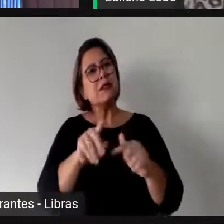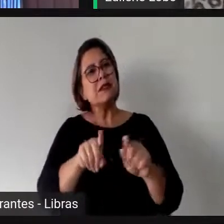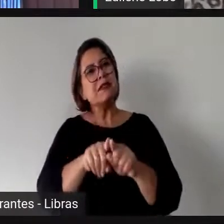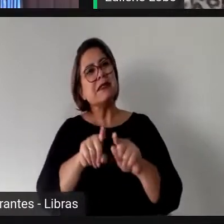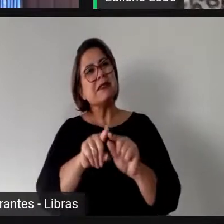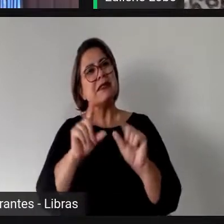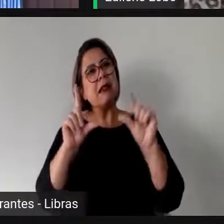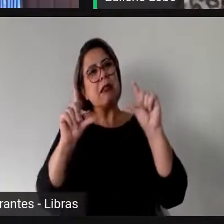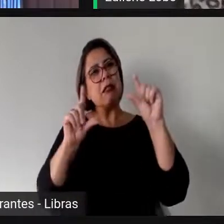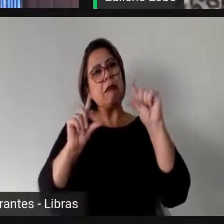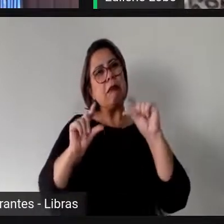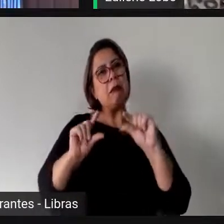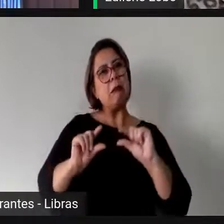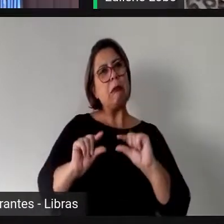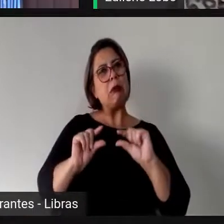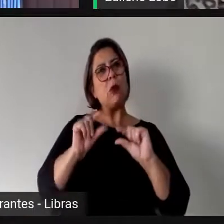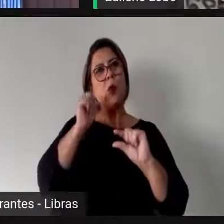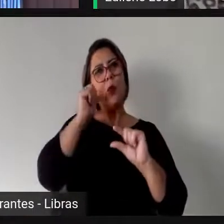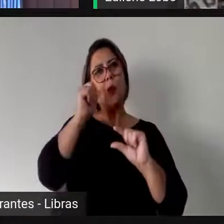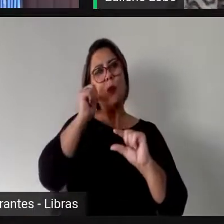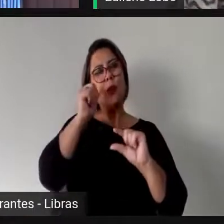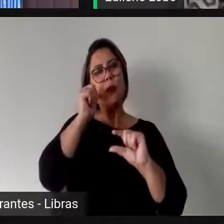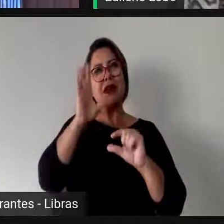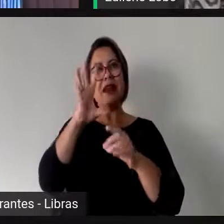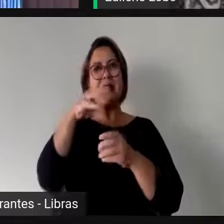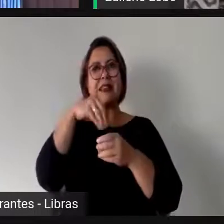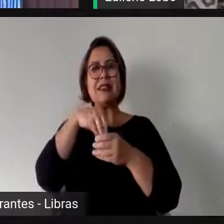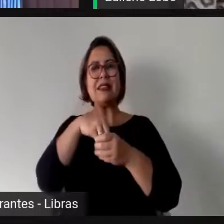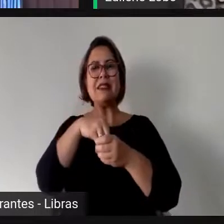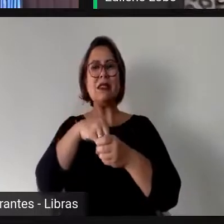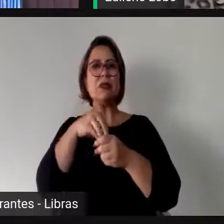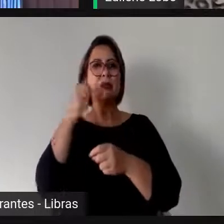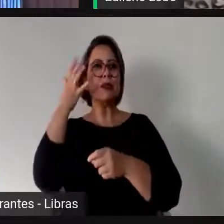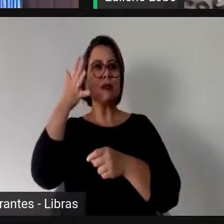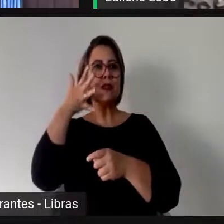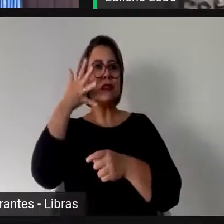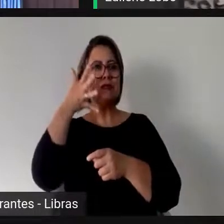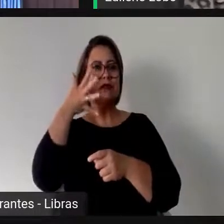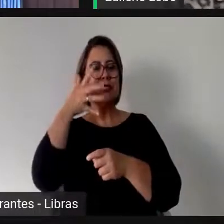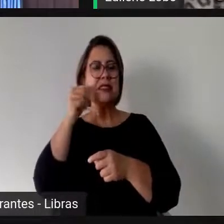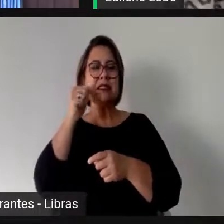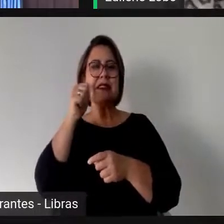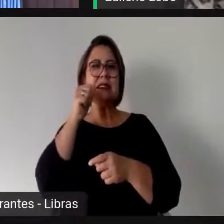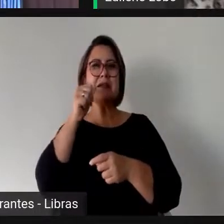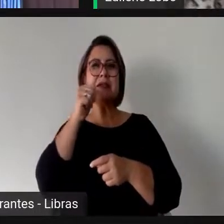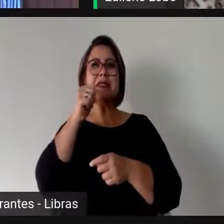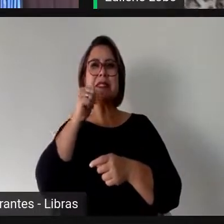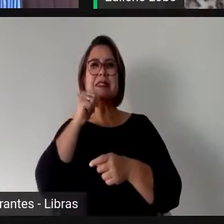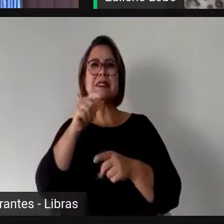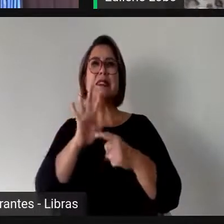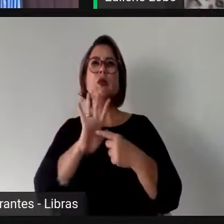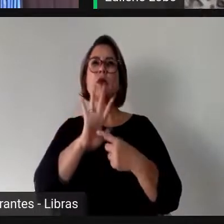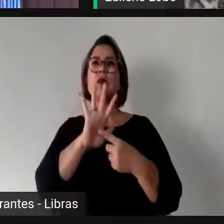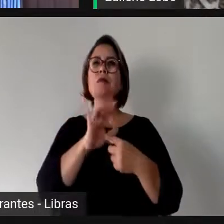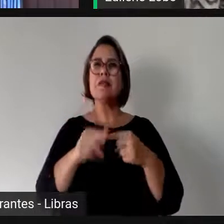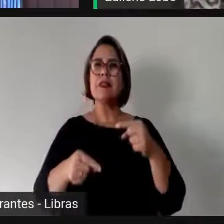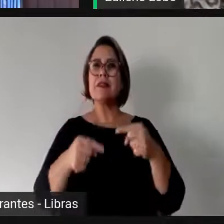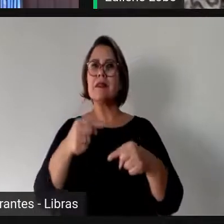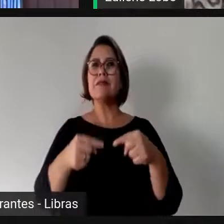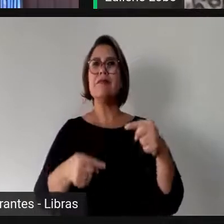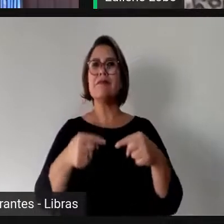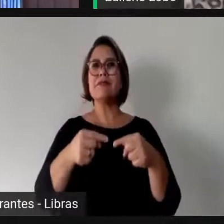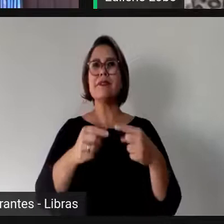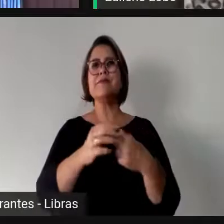desigualdade, dessa exclusão sistemática das mulheres da vida pública. então eu